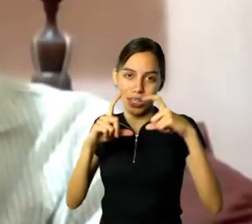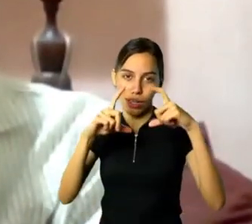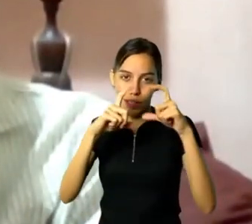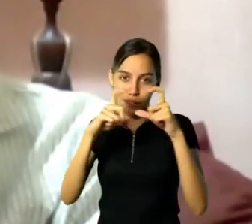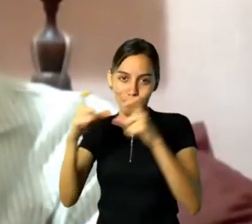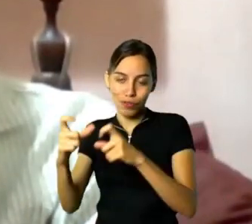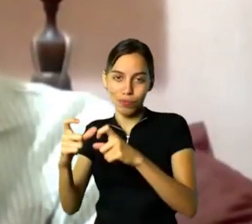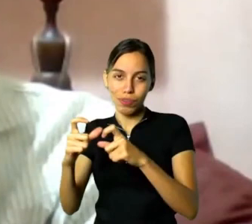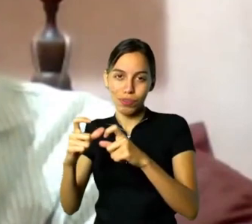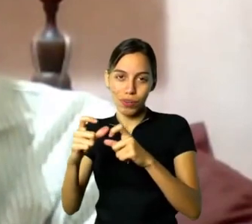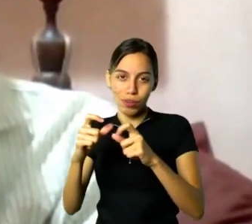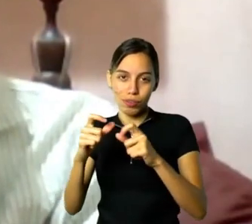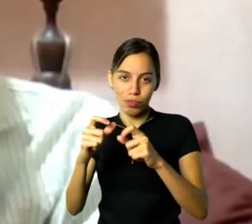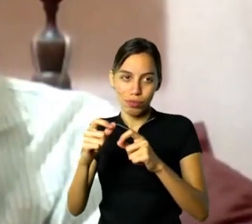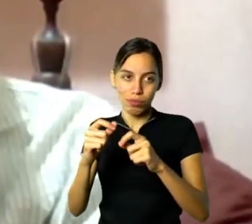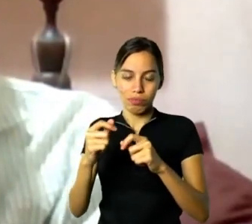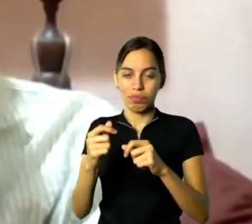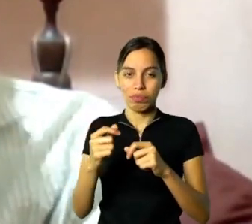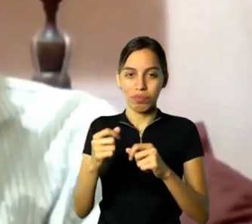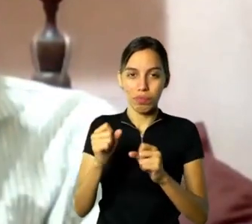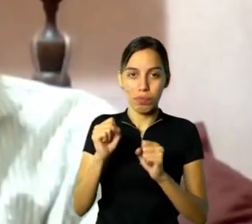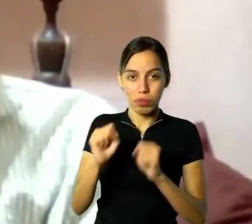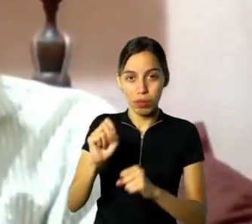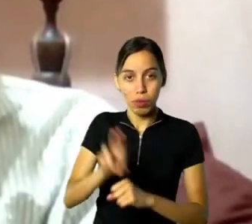em poder do Altamir, que são incríveis.